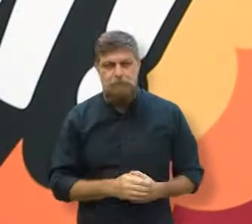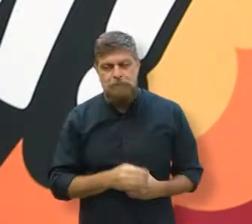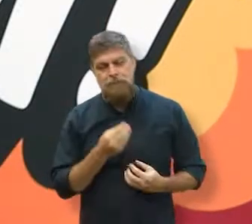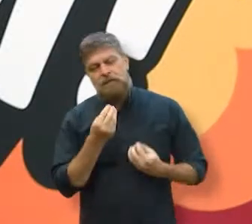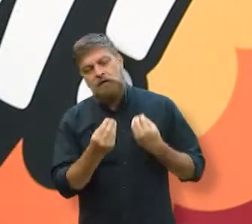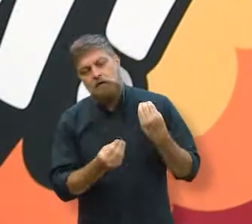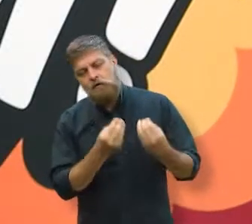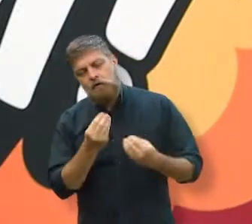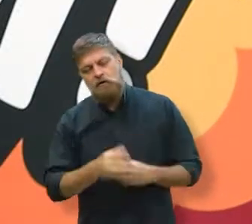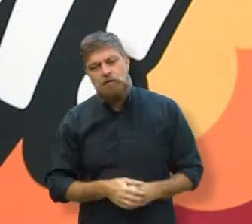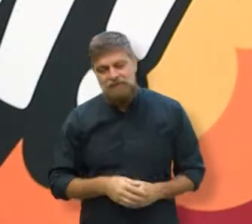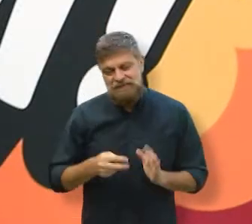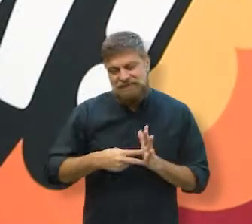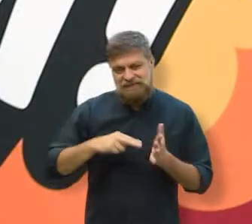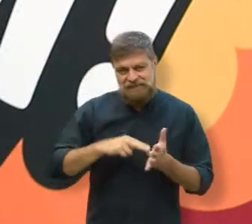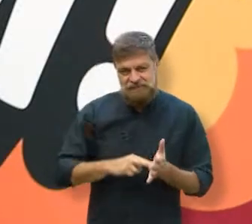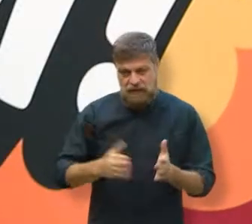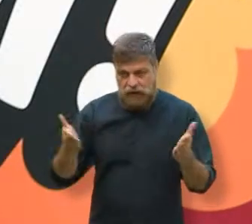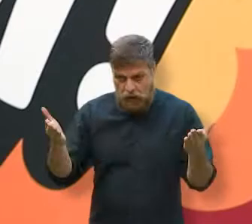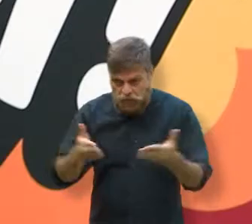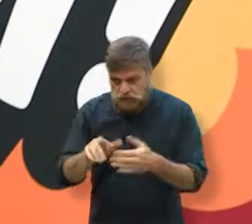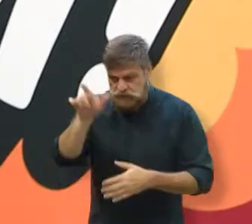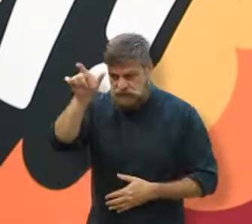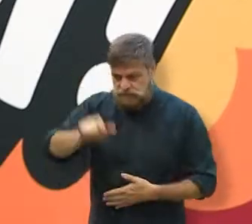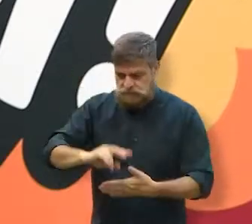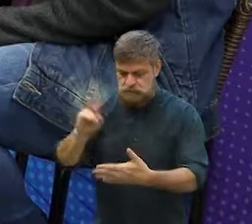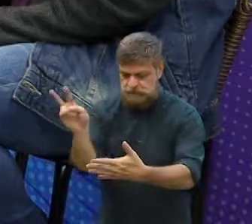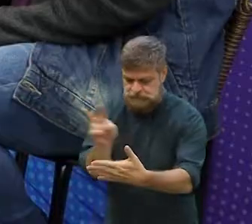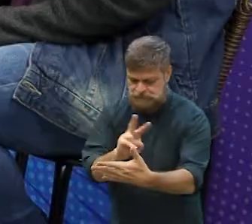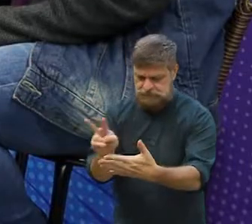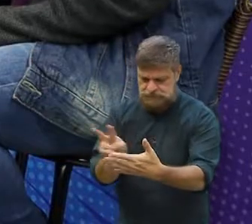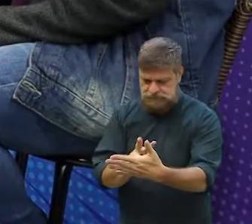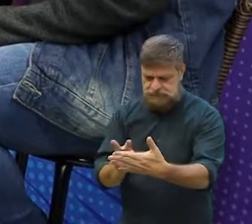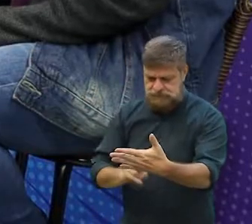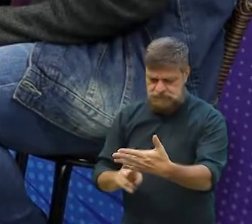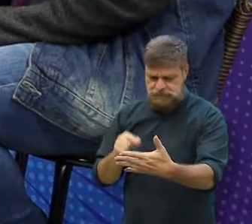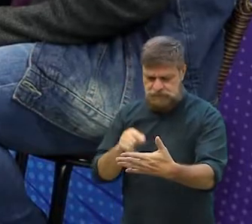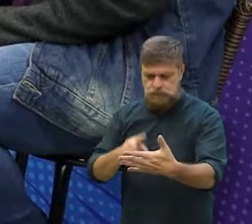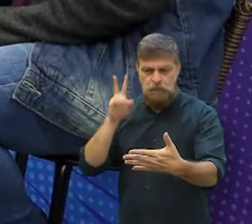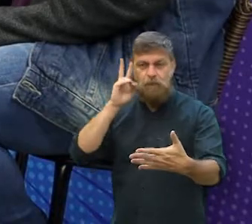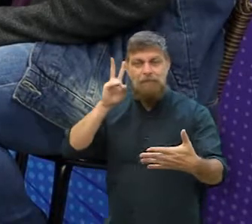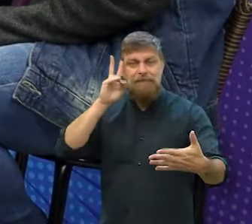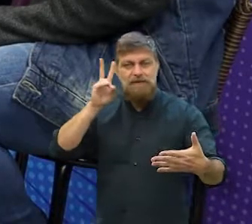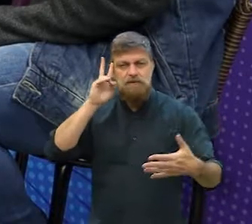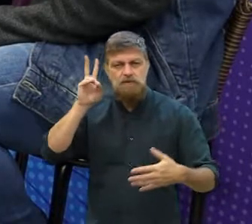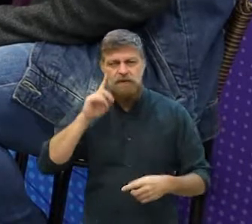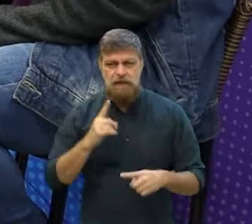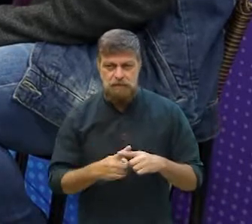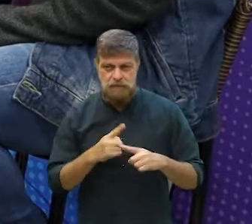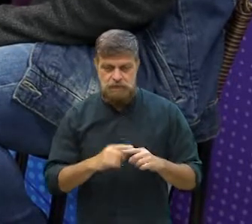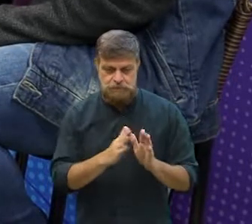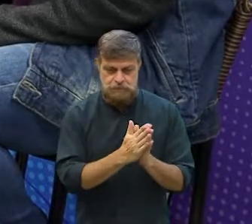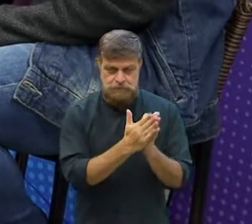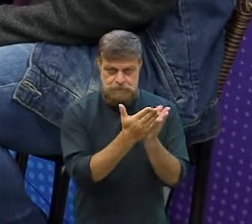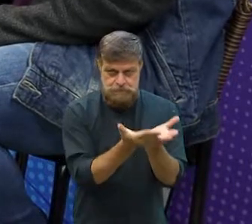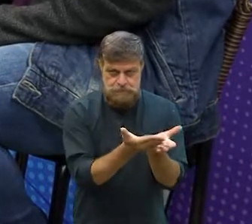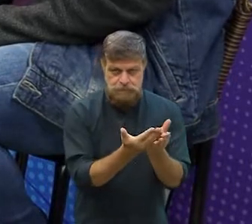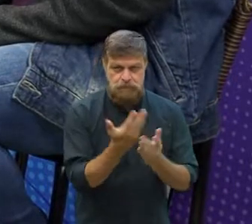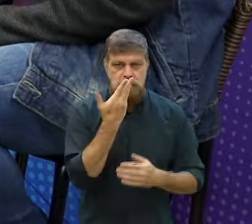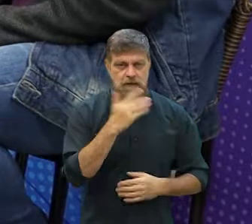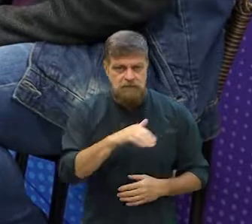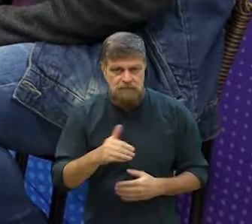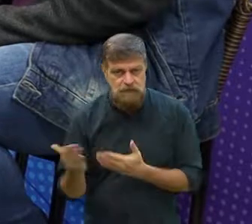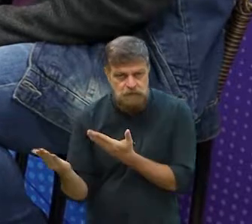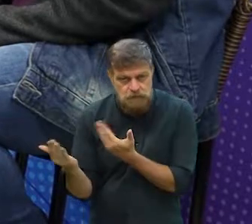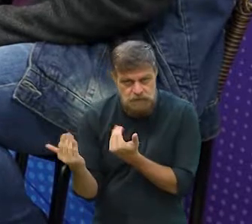convencer o leitor de hoje, né? A ler uma história, porque assim, o livro é infanto